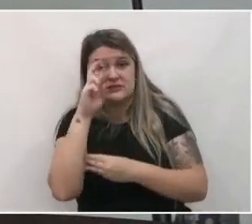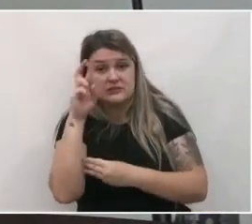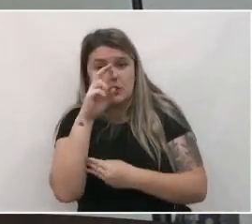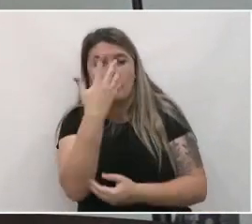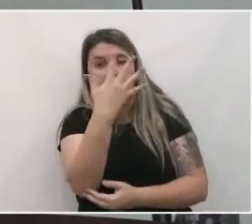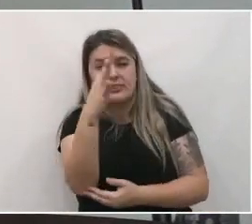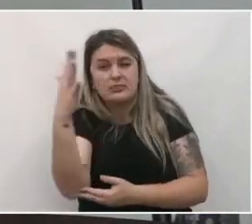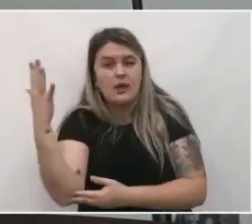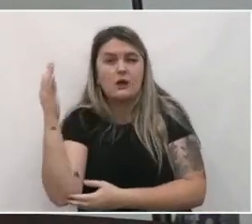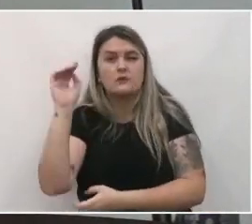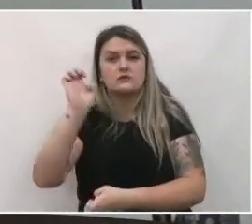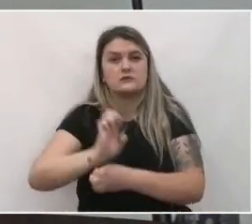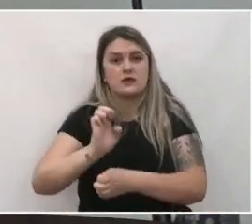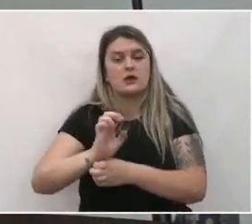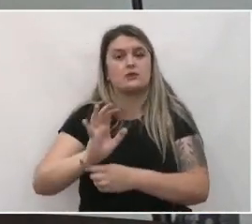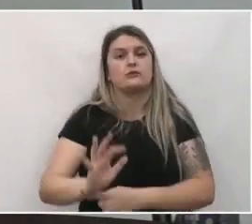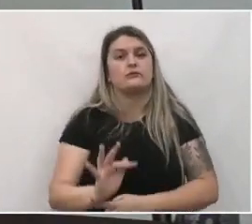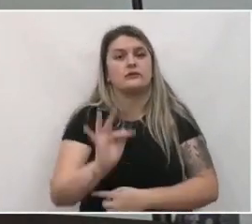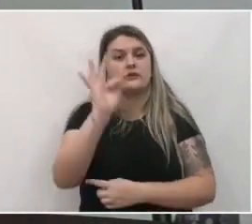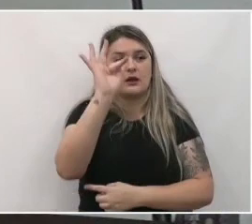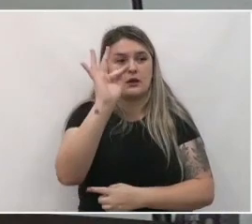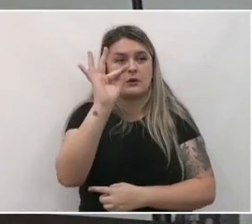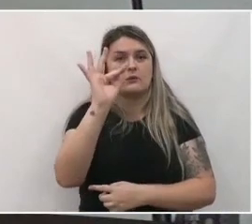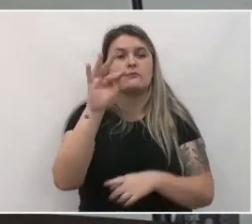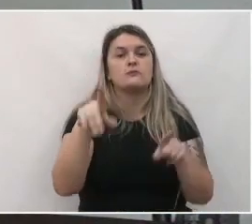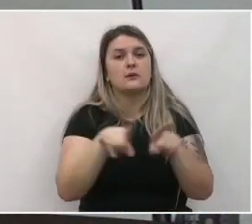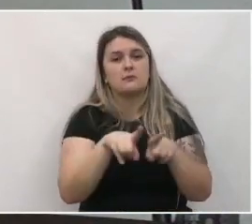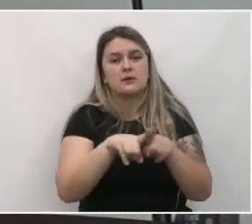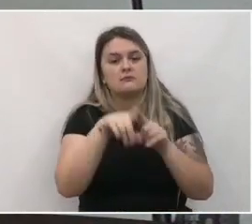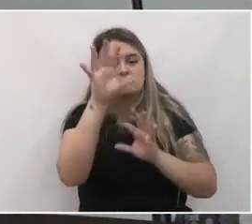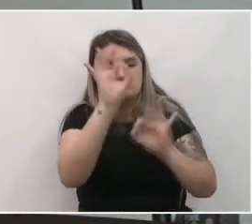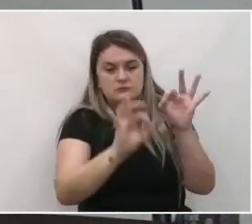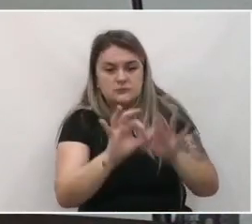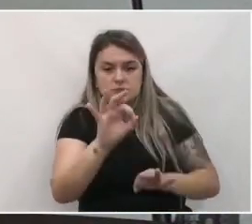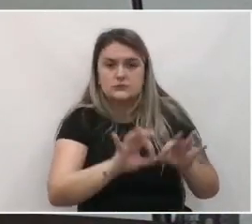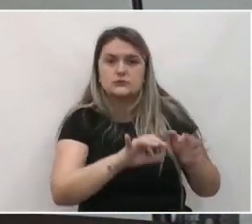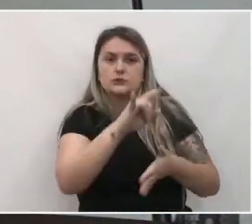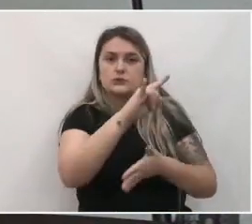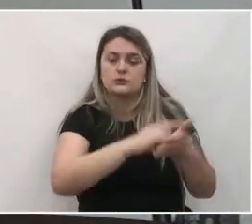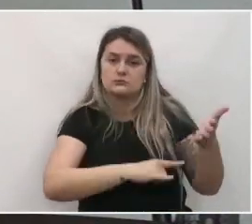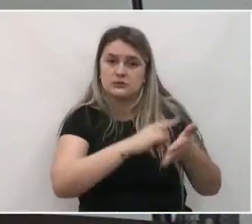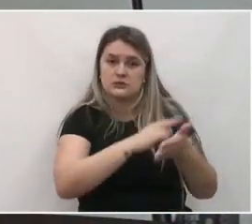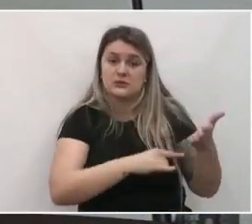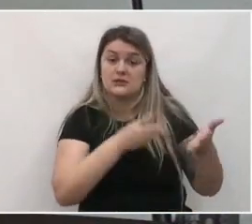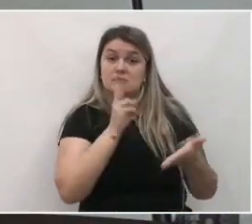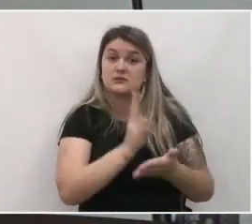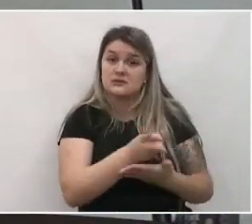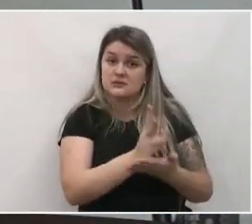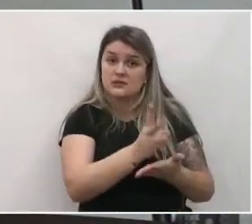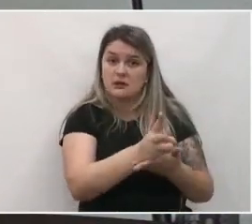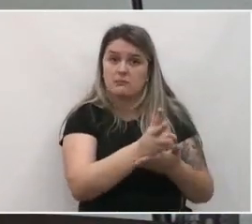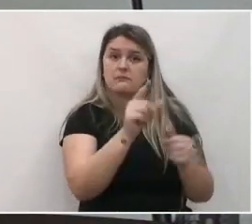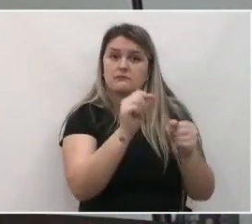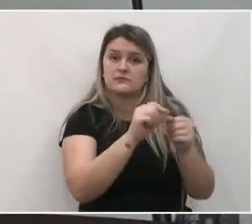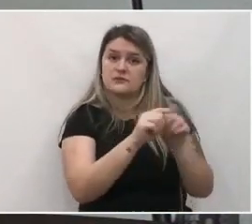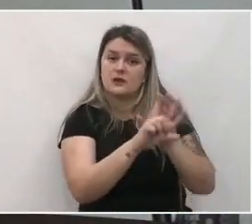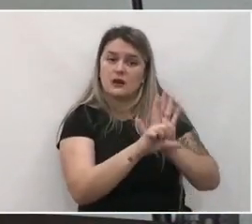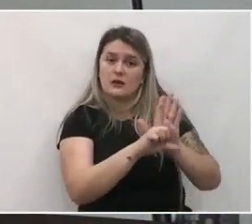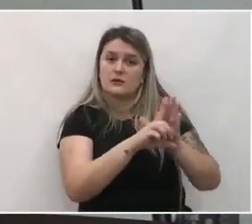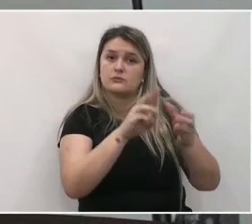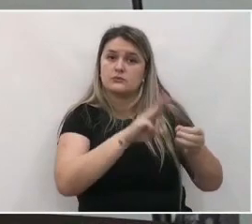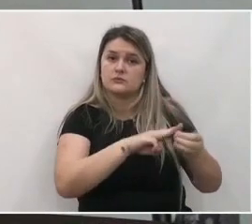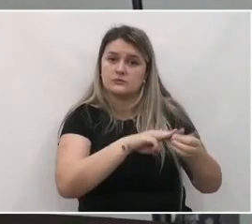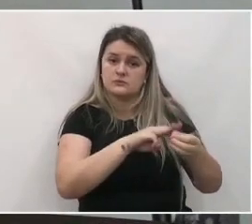estaduais e federais e a elaboração da revisão do plano diretor sempre reservará a legislação municipal